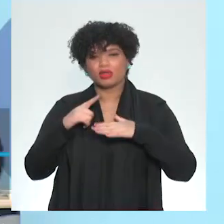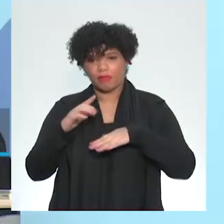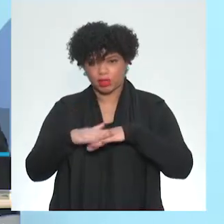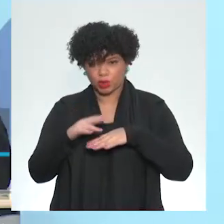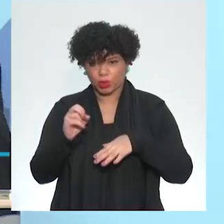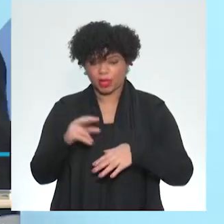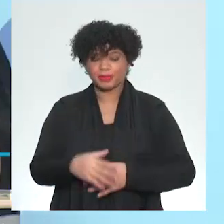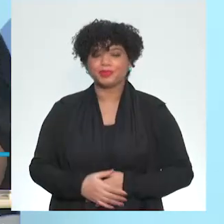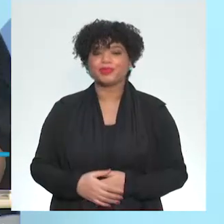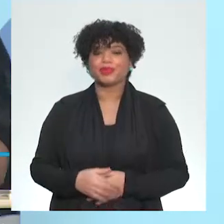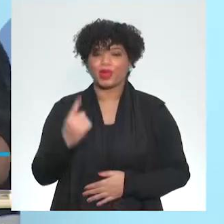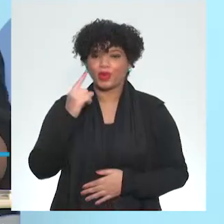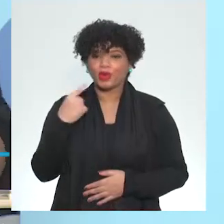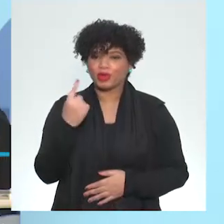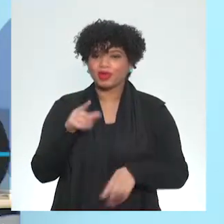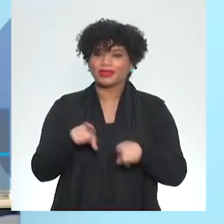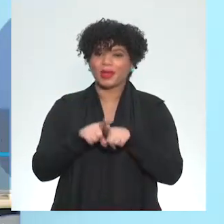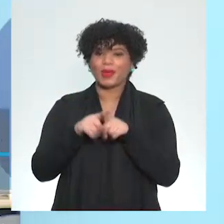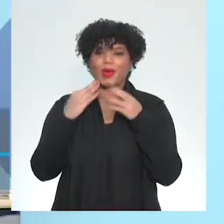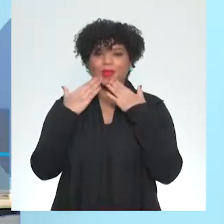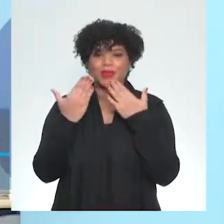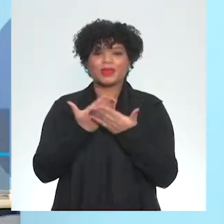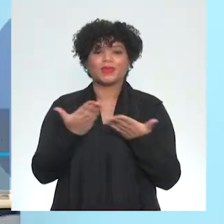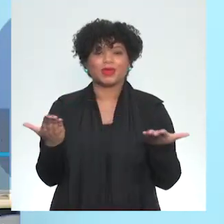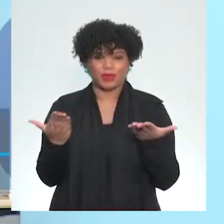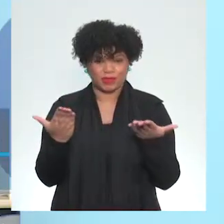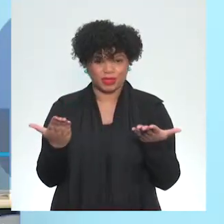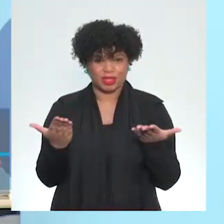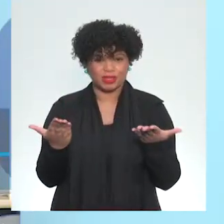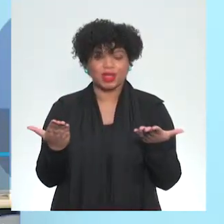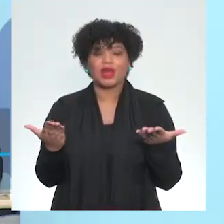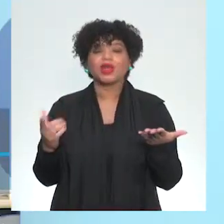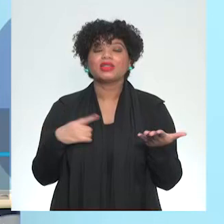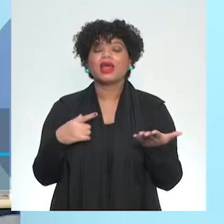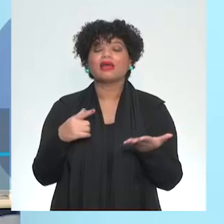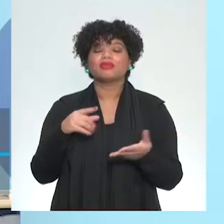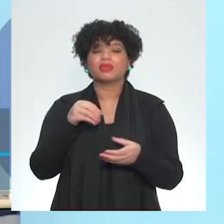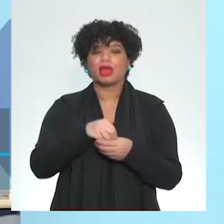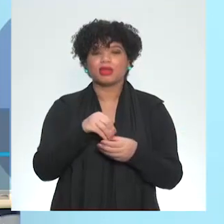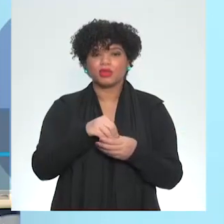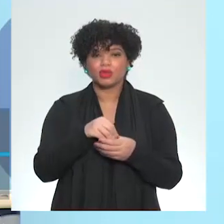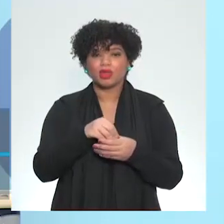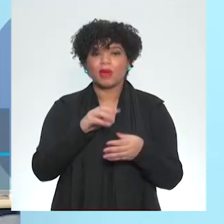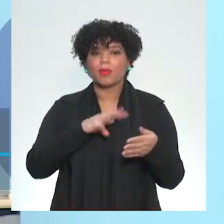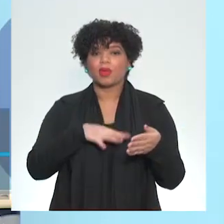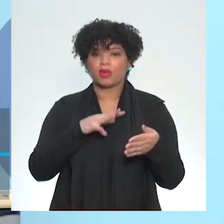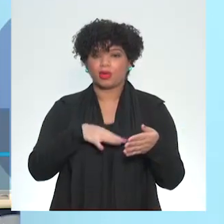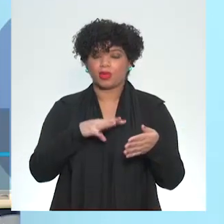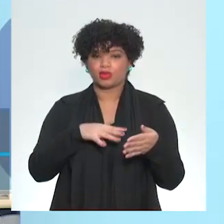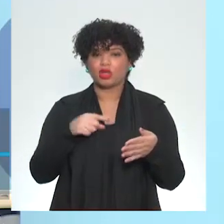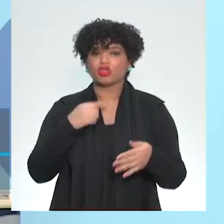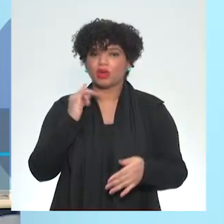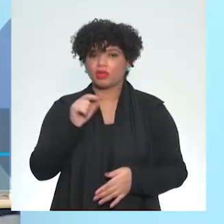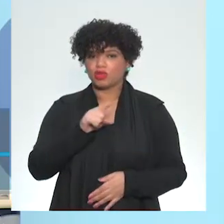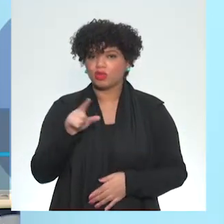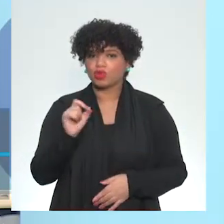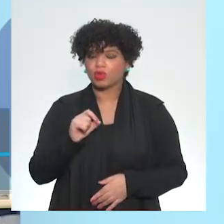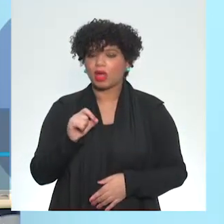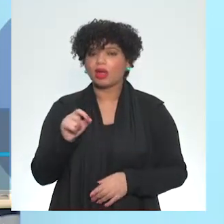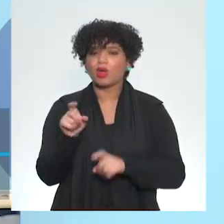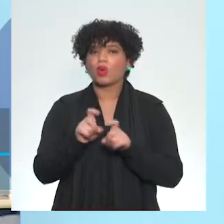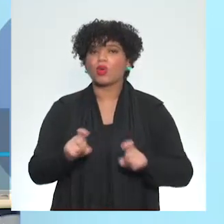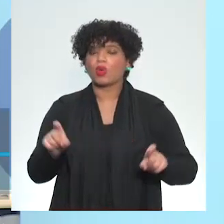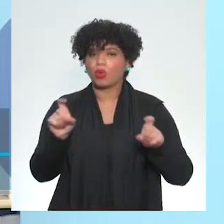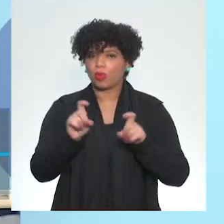E uma das coisas que a gente também quer mostrar para vocês na programação, é uma coisa que a gente falou para vocês sobre o computador,